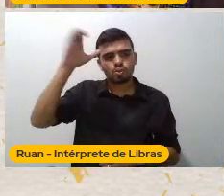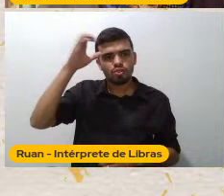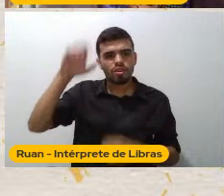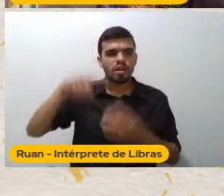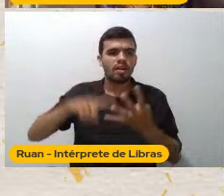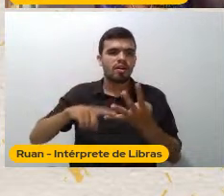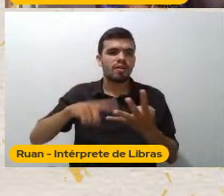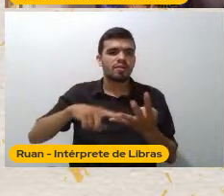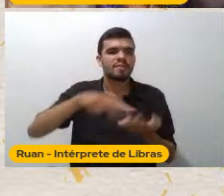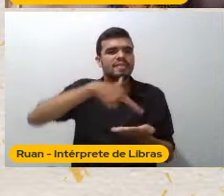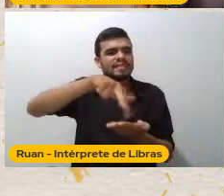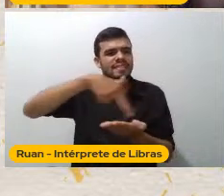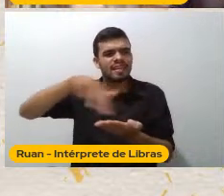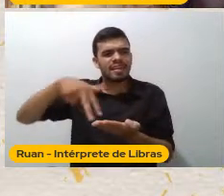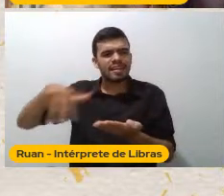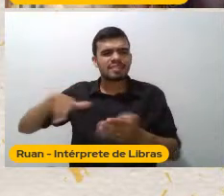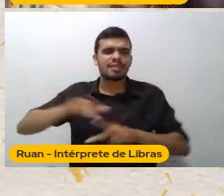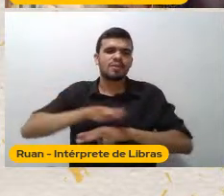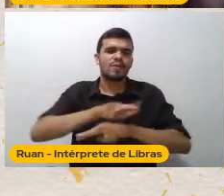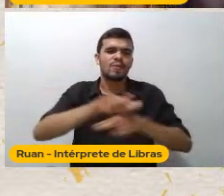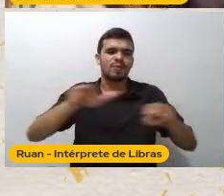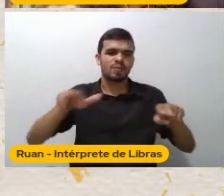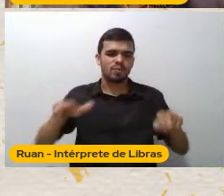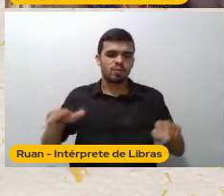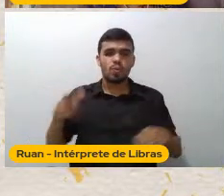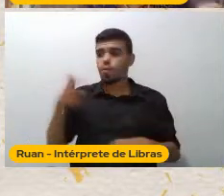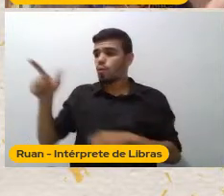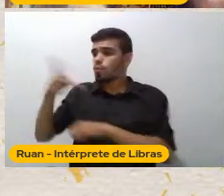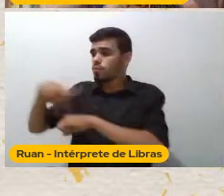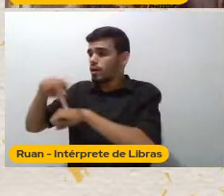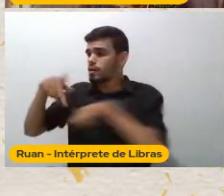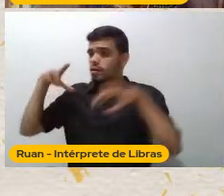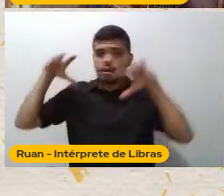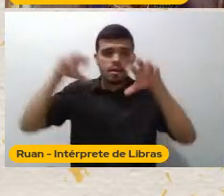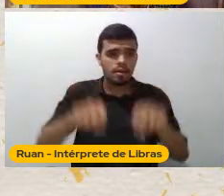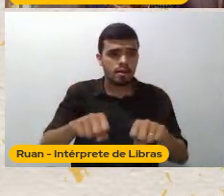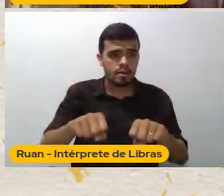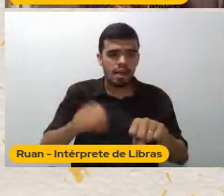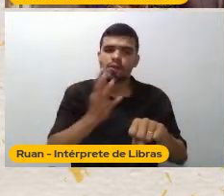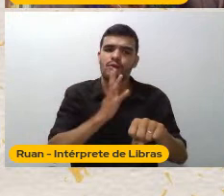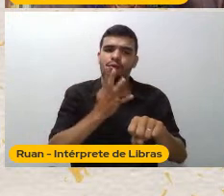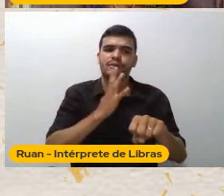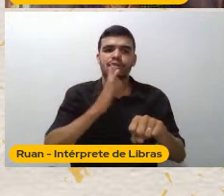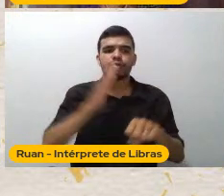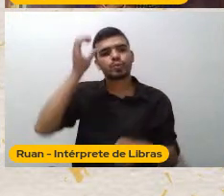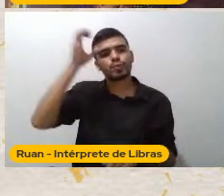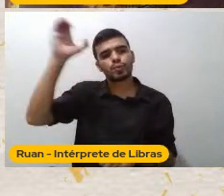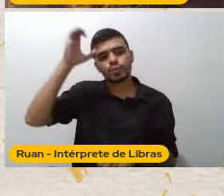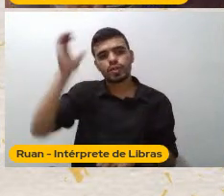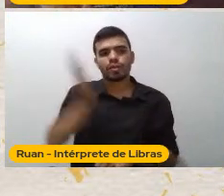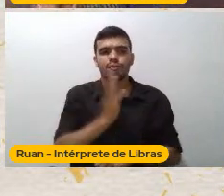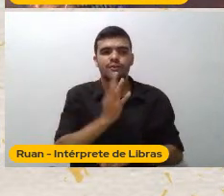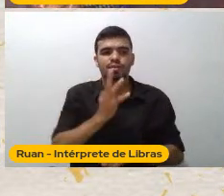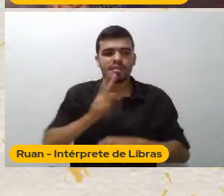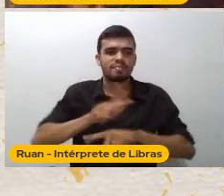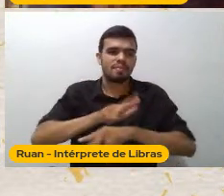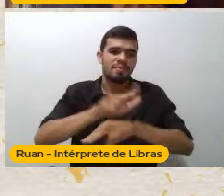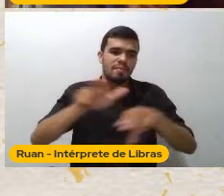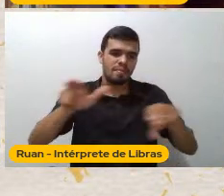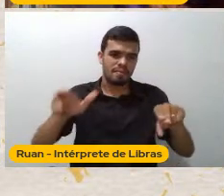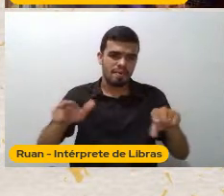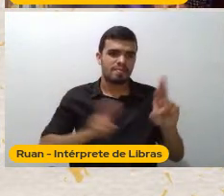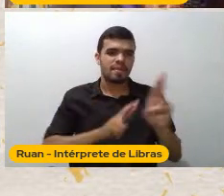domina o outro Quando tu conhece o outro E isso Na sociedade Do desempenho Que a gente vive Esse outro É quase